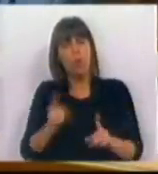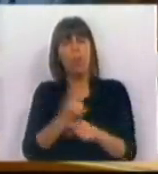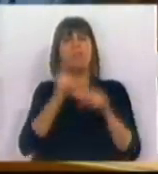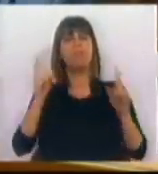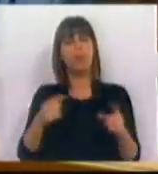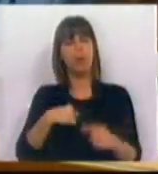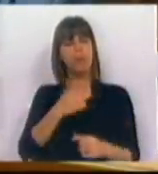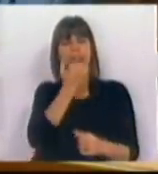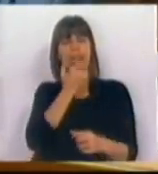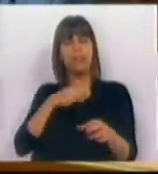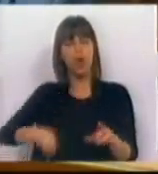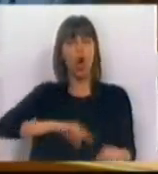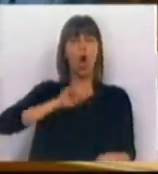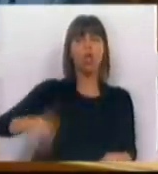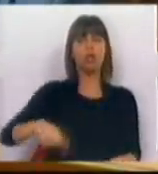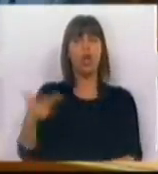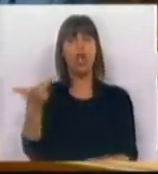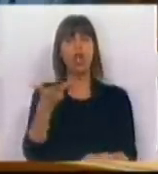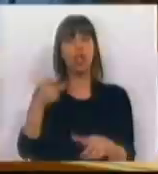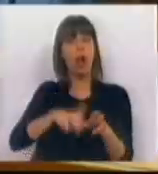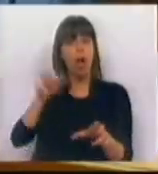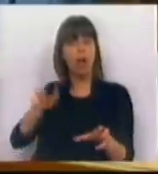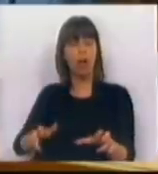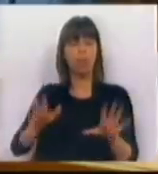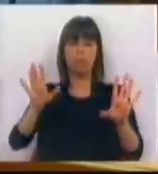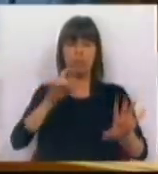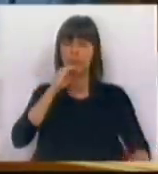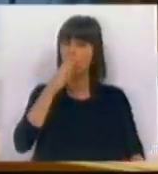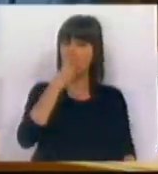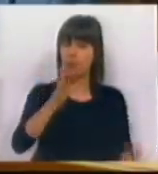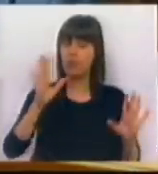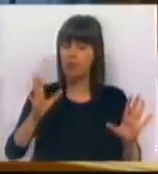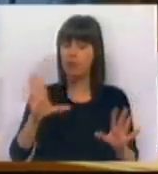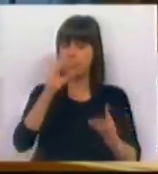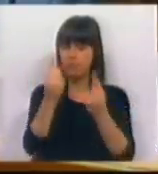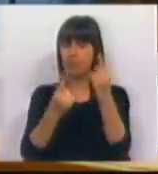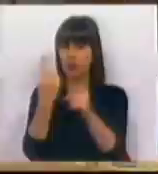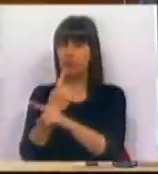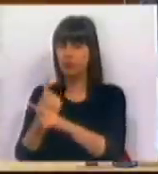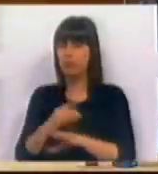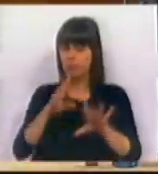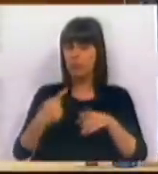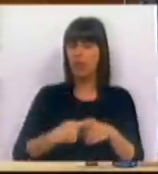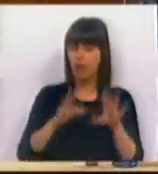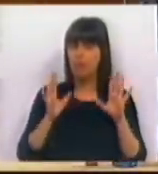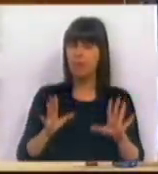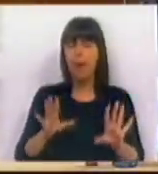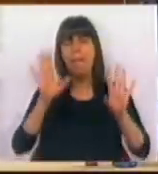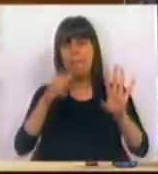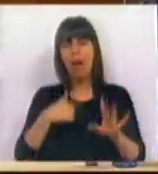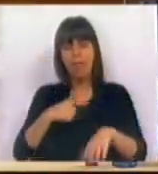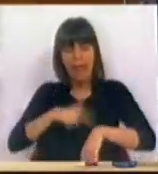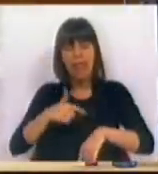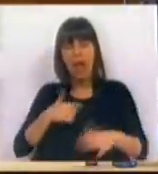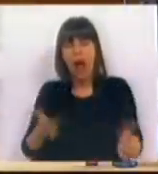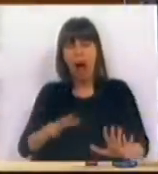porque é que comemoramos a saída da troika. Isto talvez permitisse dizer ainda mais algumas coisas muito interessantes. Mas eu pouparei